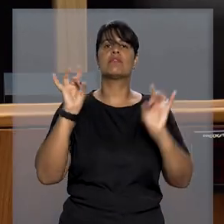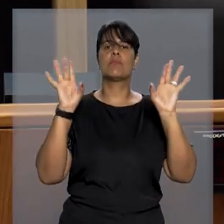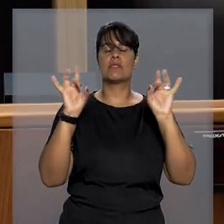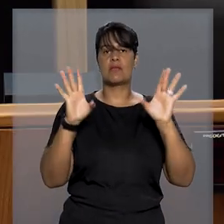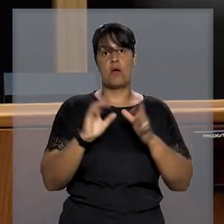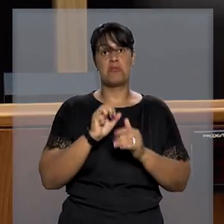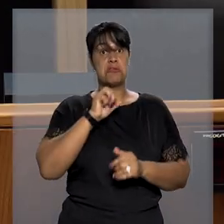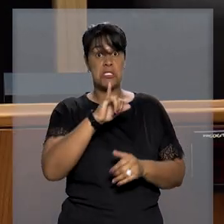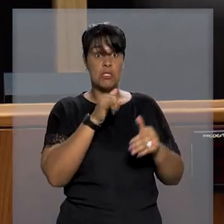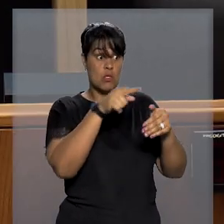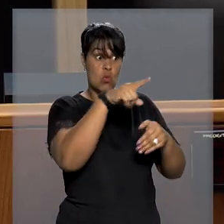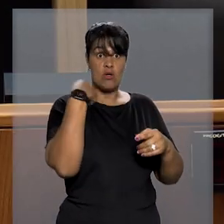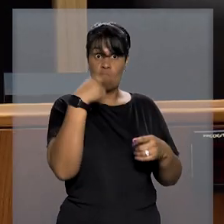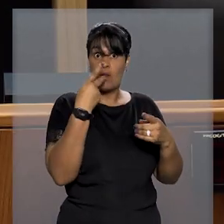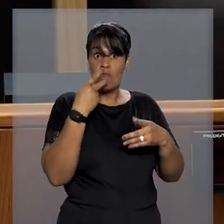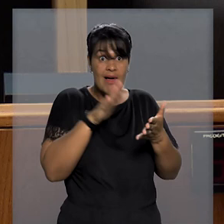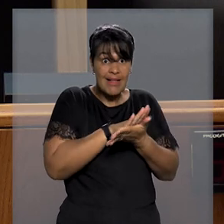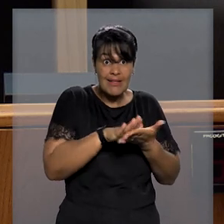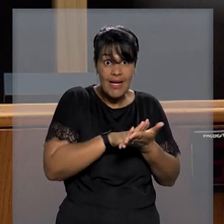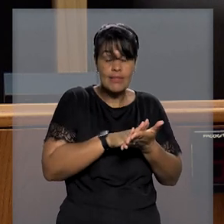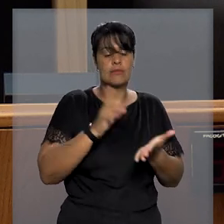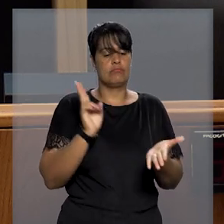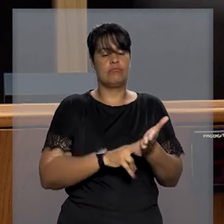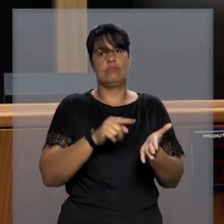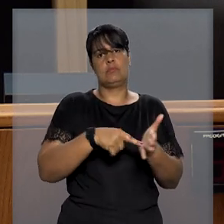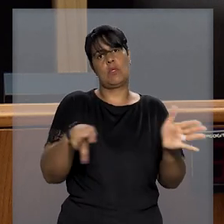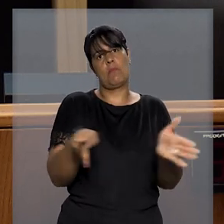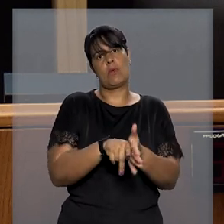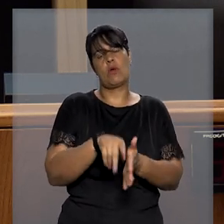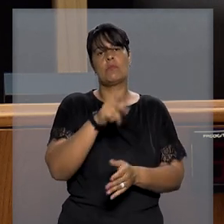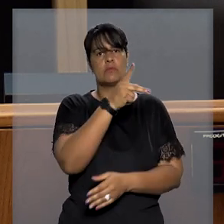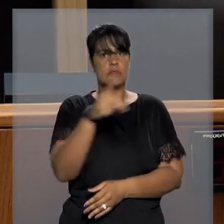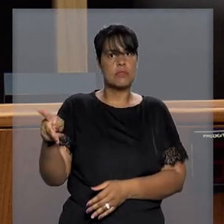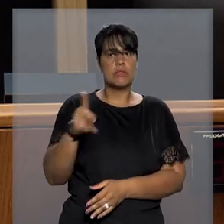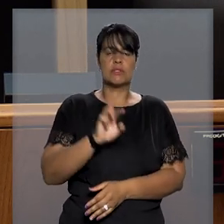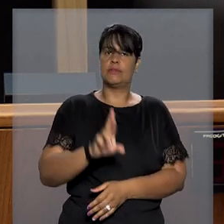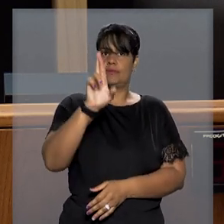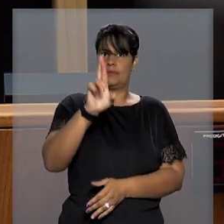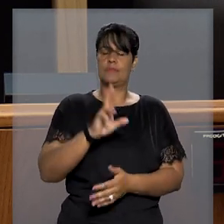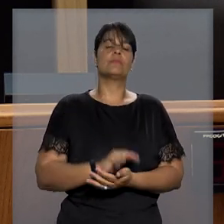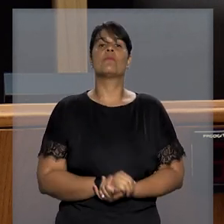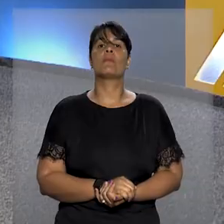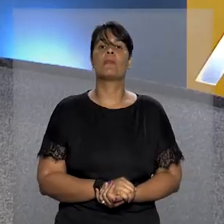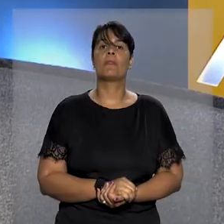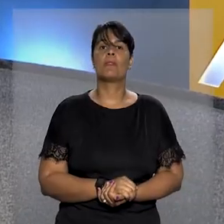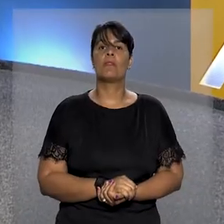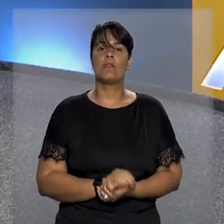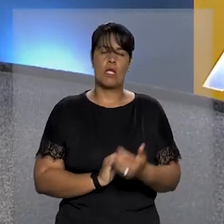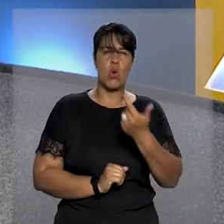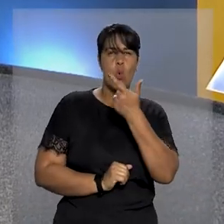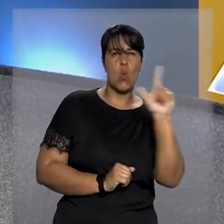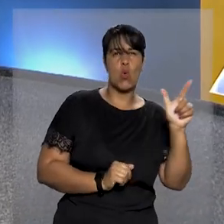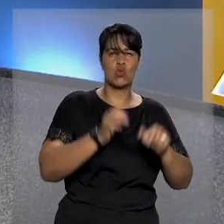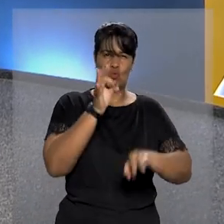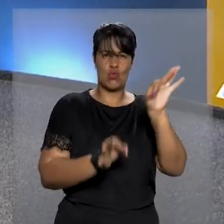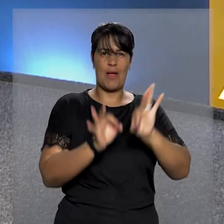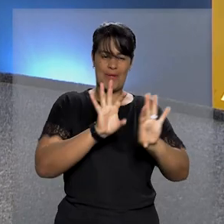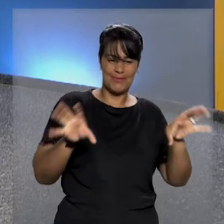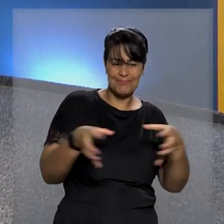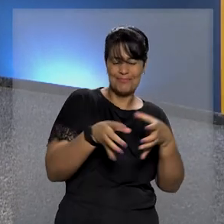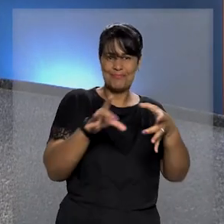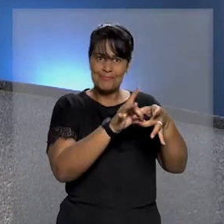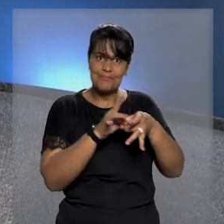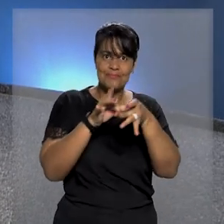Se não houver contestação, a atribuição de homologar sentença estrangeira é da presidência do STJ. Em outro julgamento